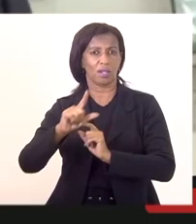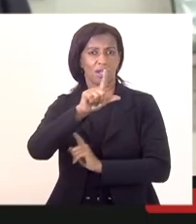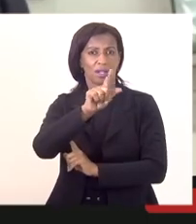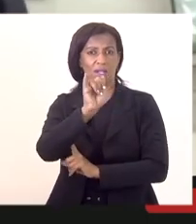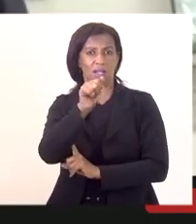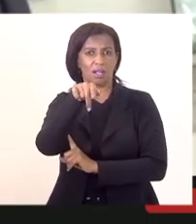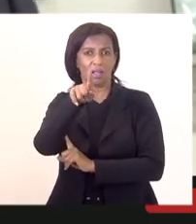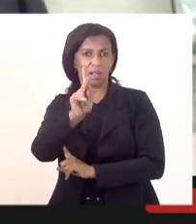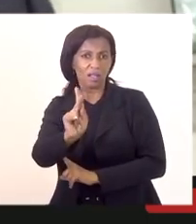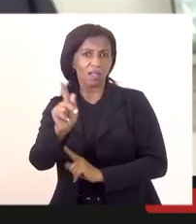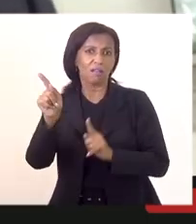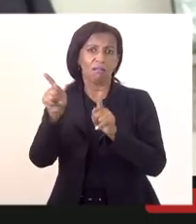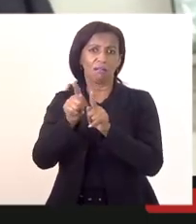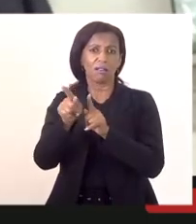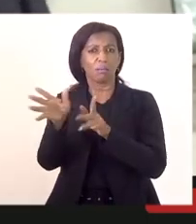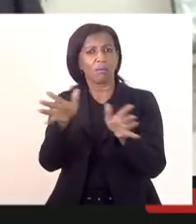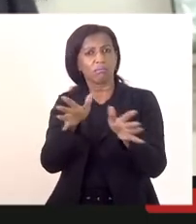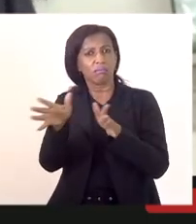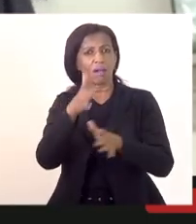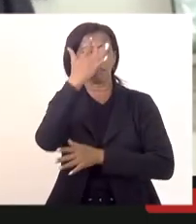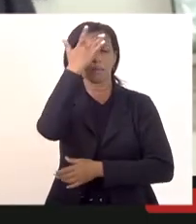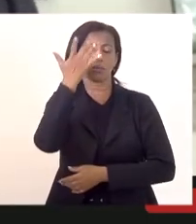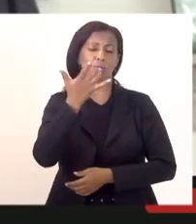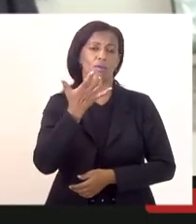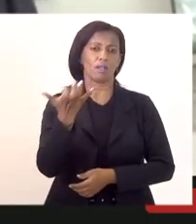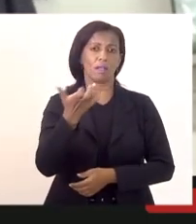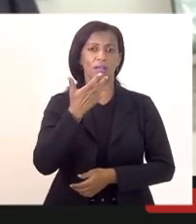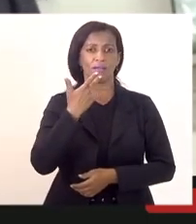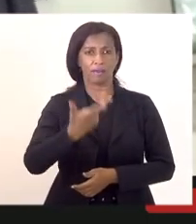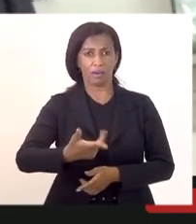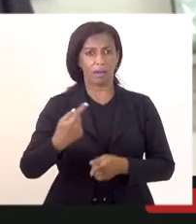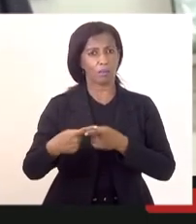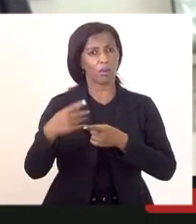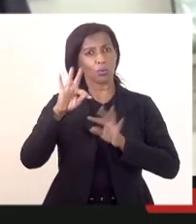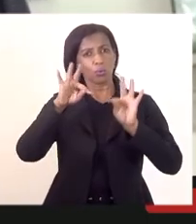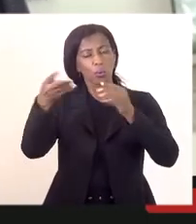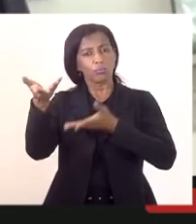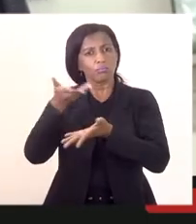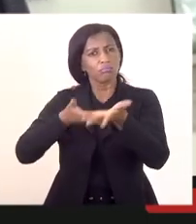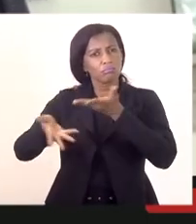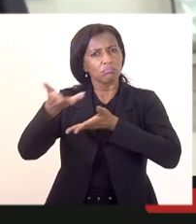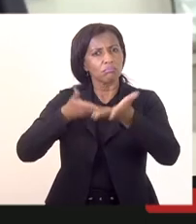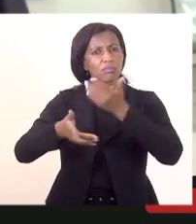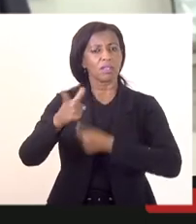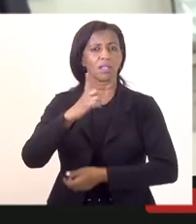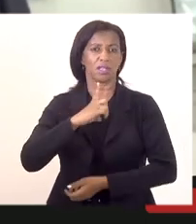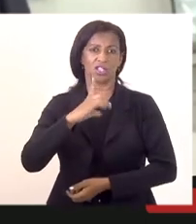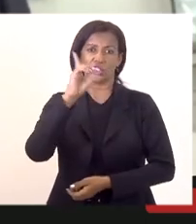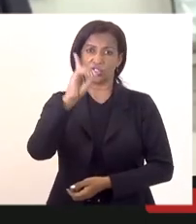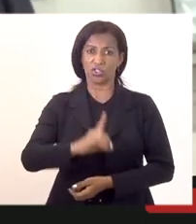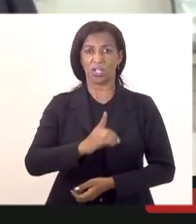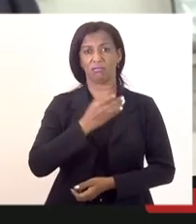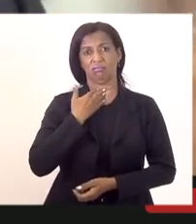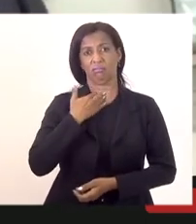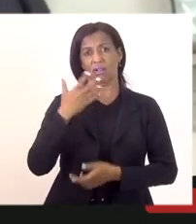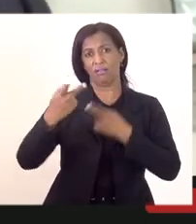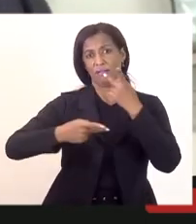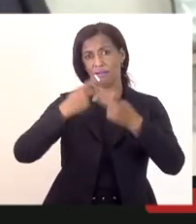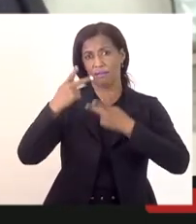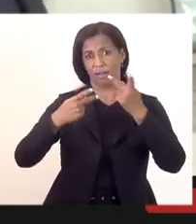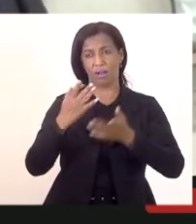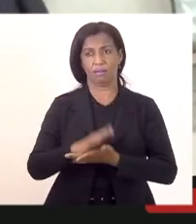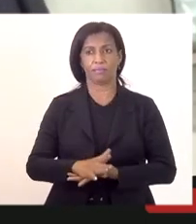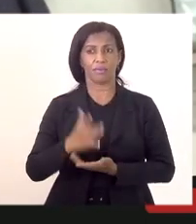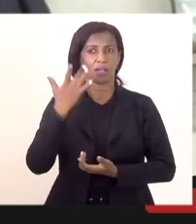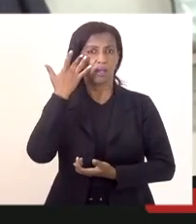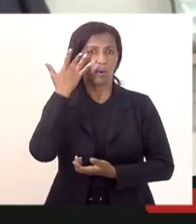e também facilitar para aqueles que queiram falar, porque todos que participam da audiência têm direito à voz. mas eu acho que distribuíram o